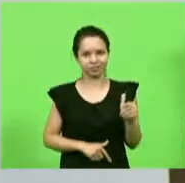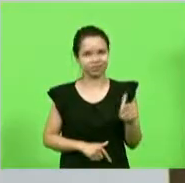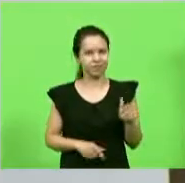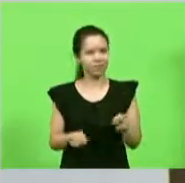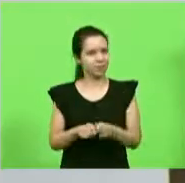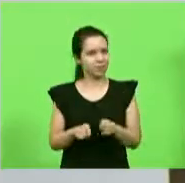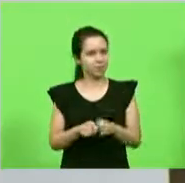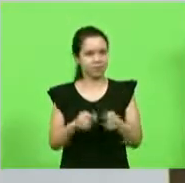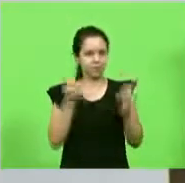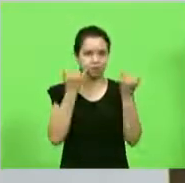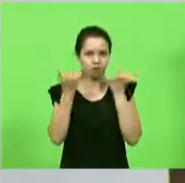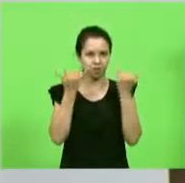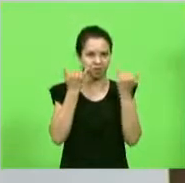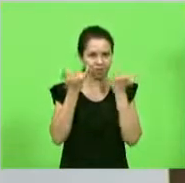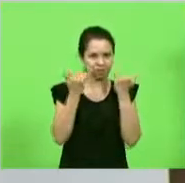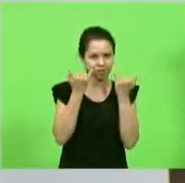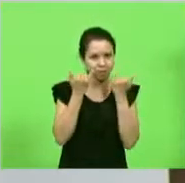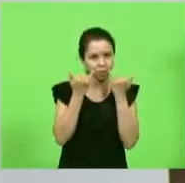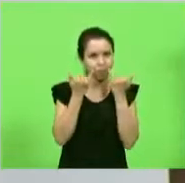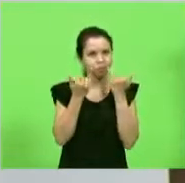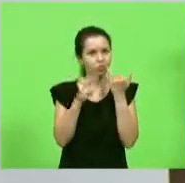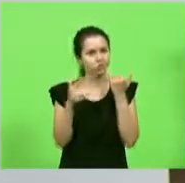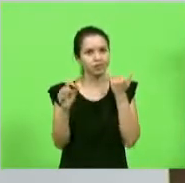informação sem interesse.